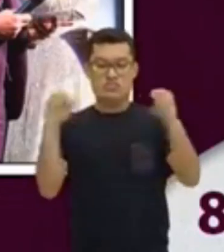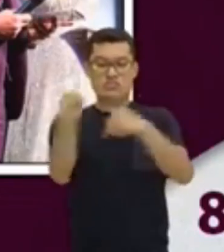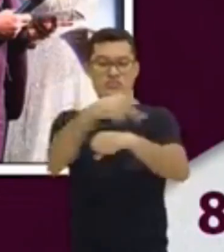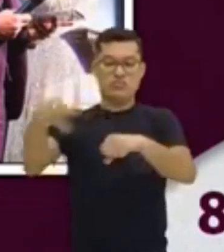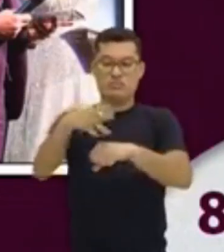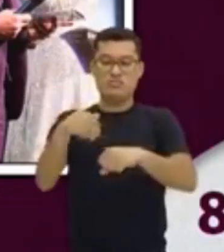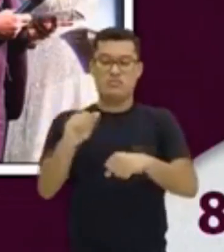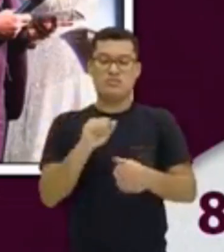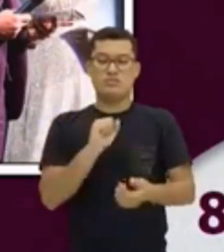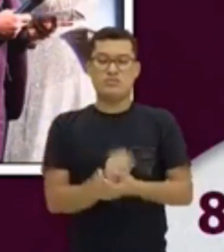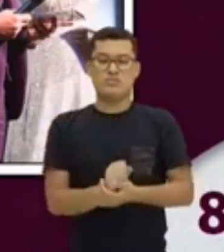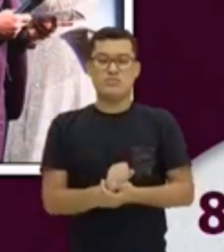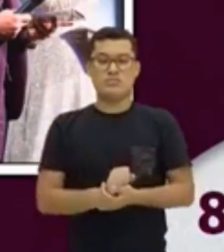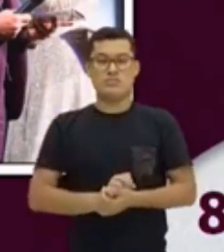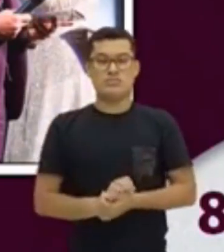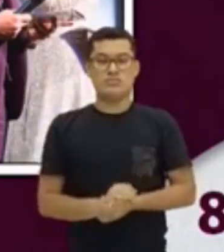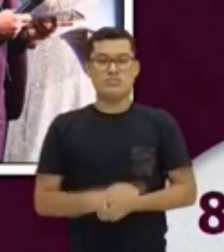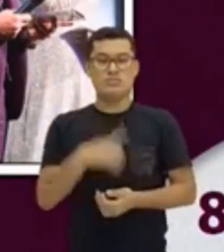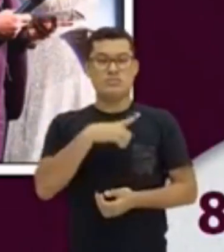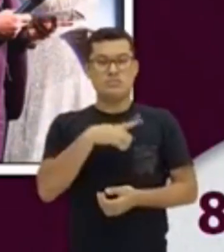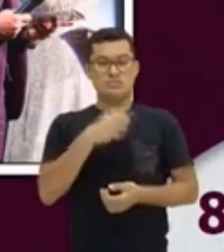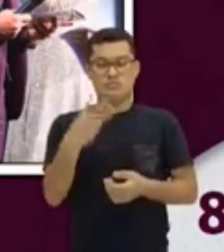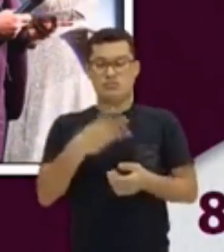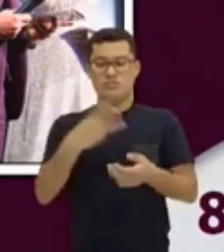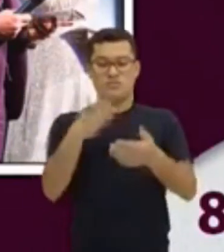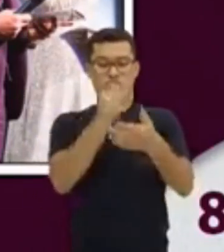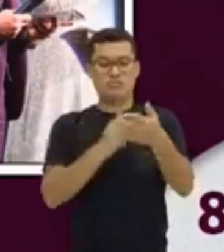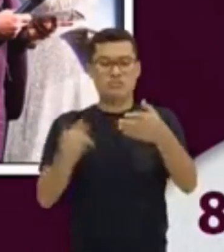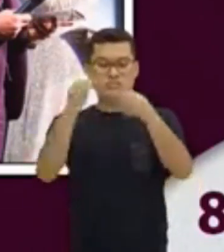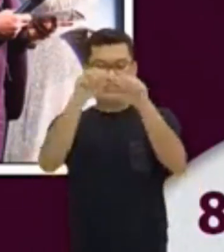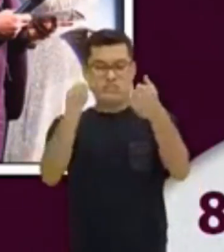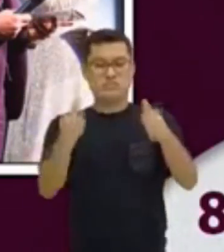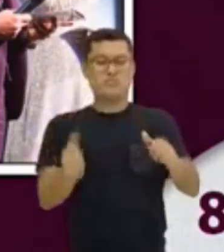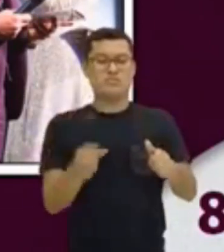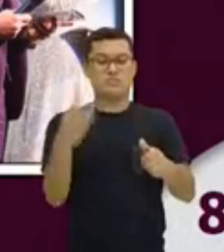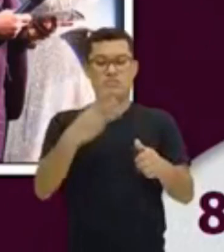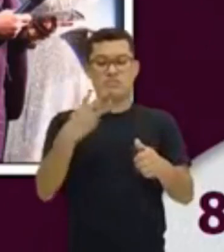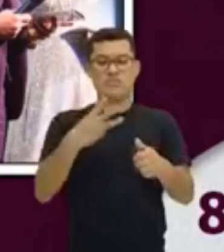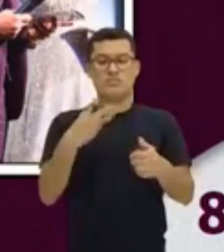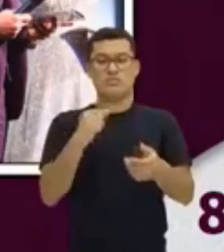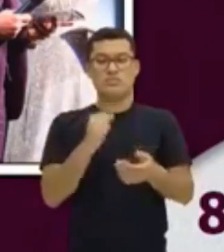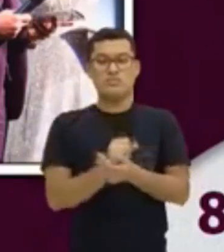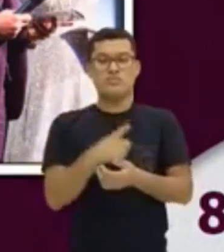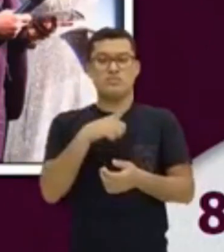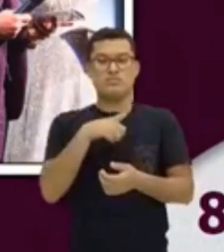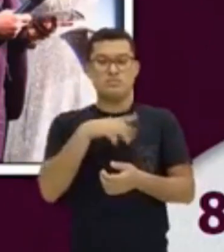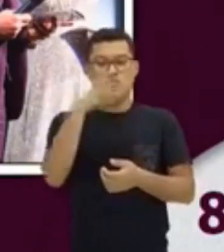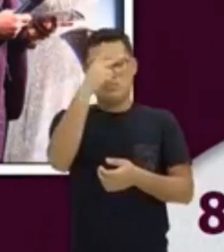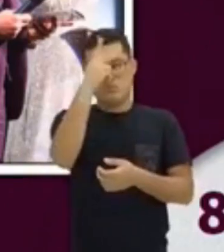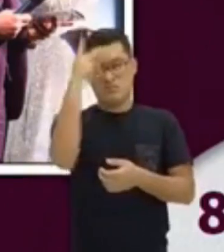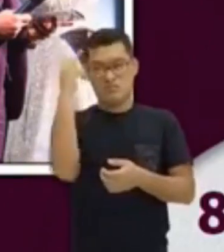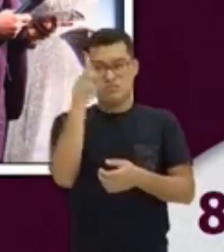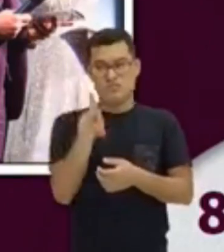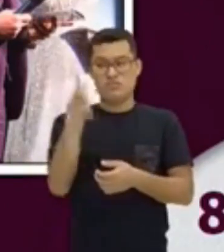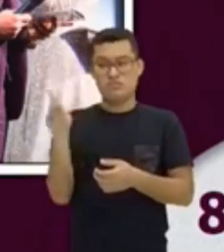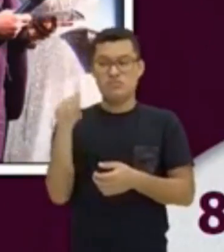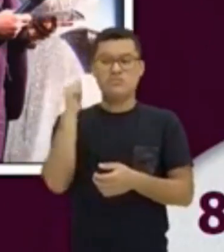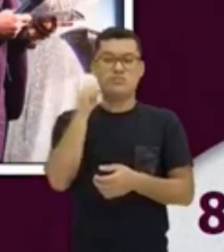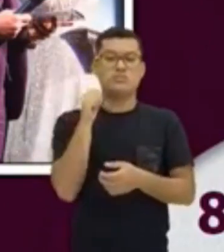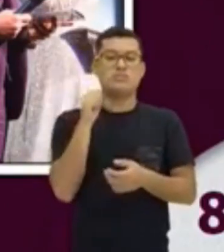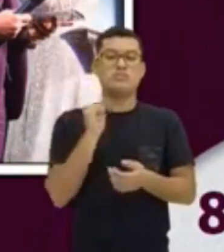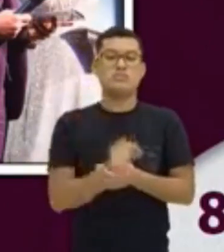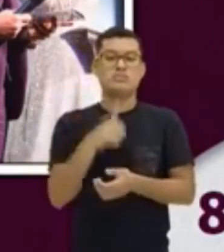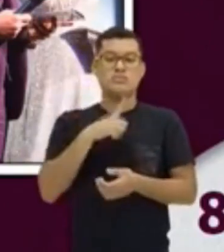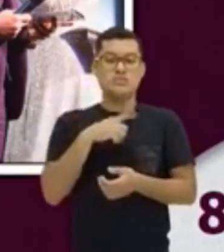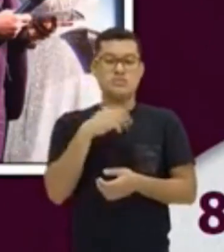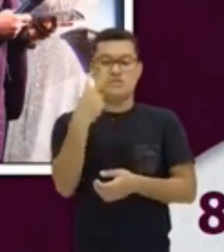Aqui, na terceira imagem, eu tenho uma professora. Igual como na aula passada. Uma professora que tem dois aluninhos